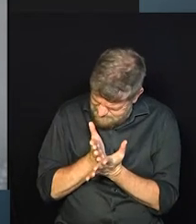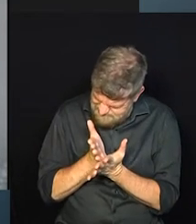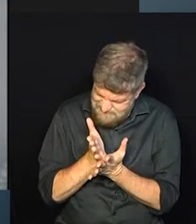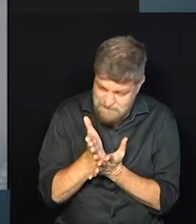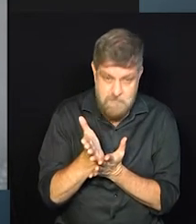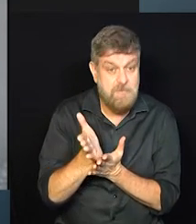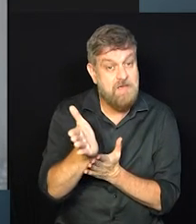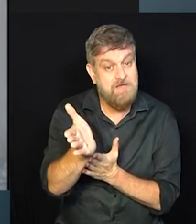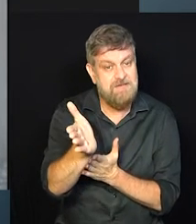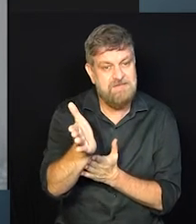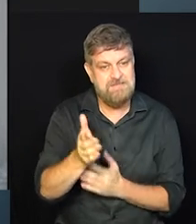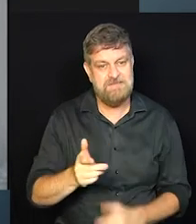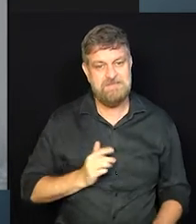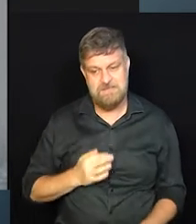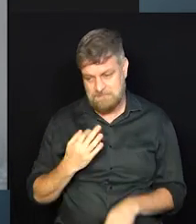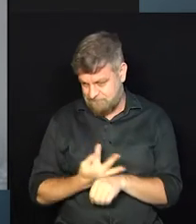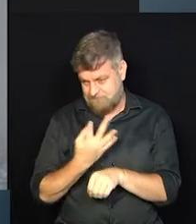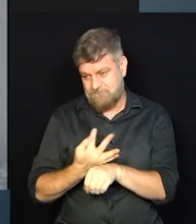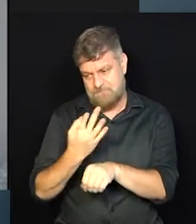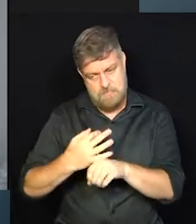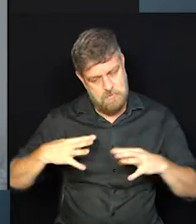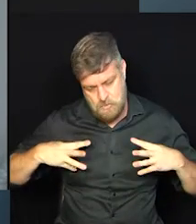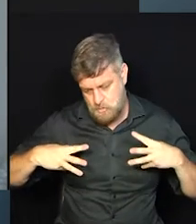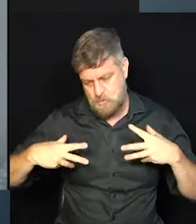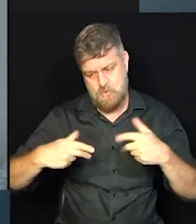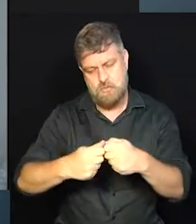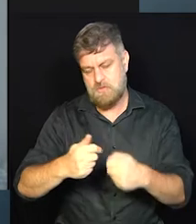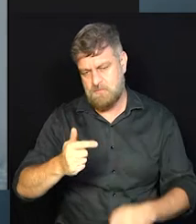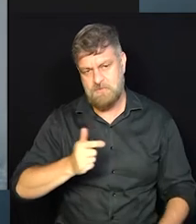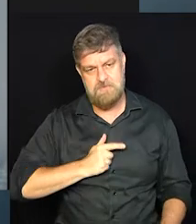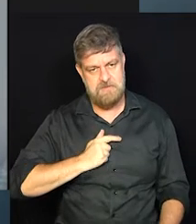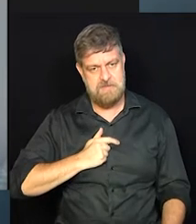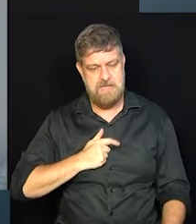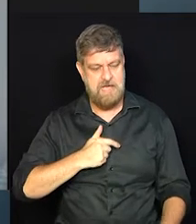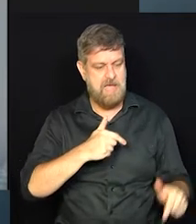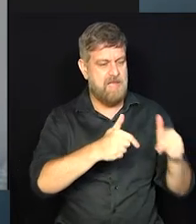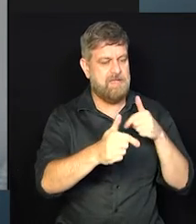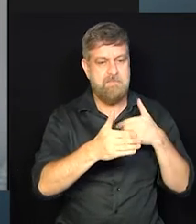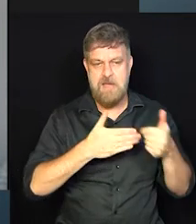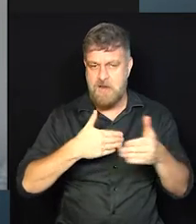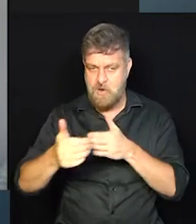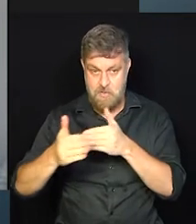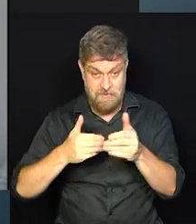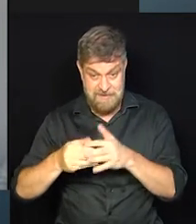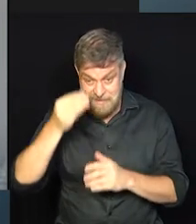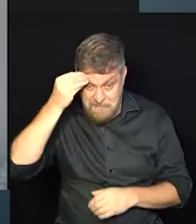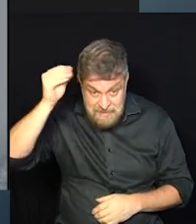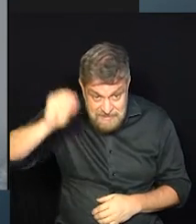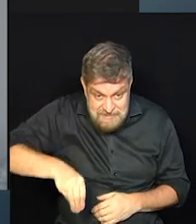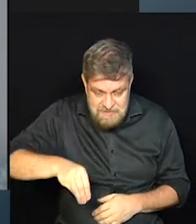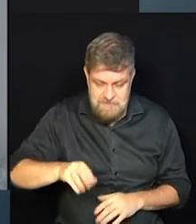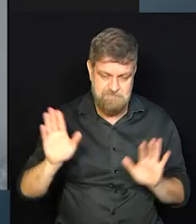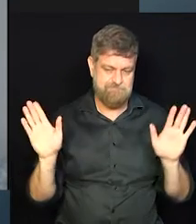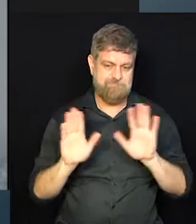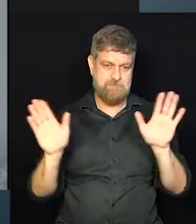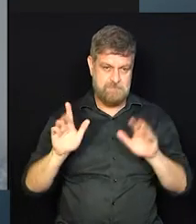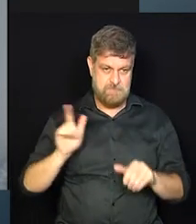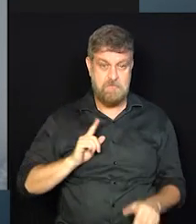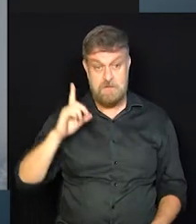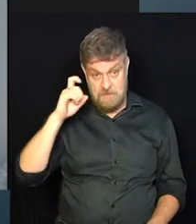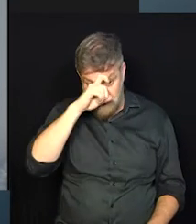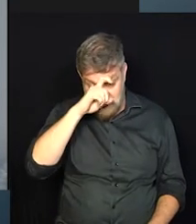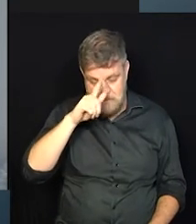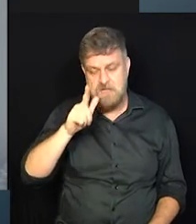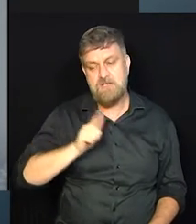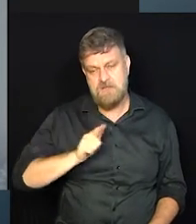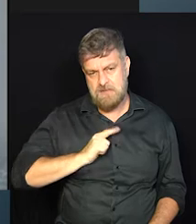e vai, né? As batalhas a gente tem, todo mundo tem em qualquer trabalho, né? Então, o importante é não desistir, mas dificuldades vai ter em